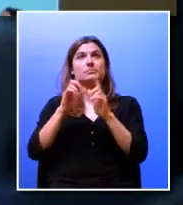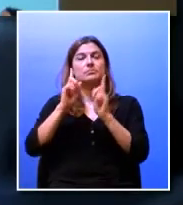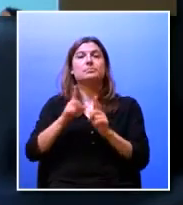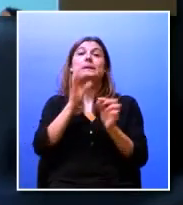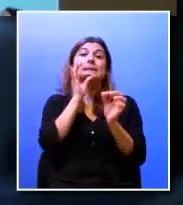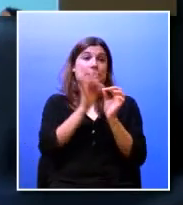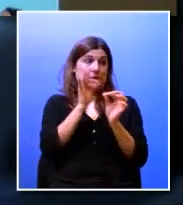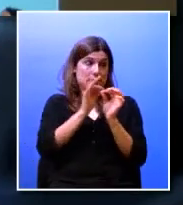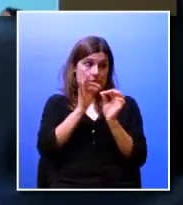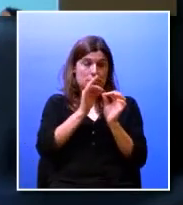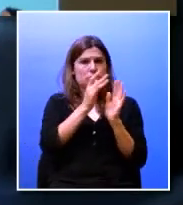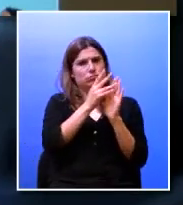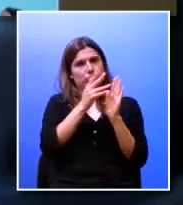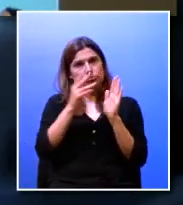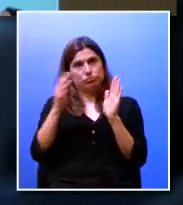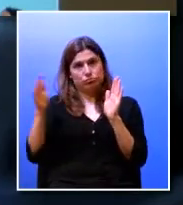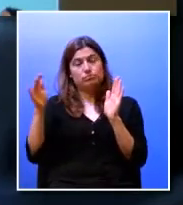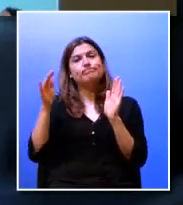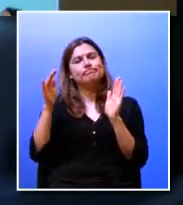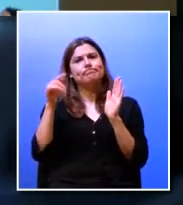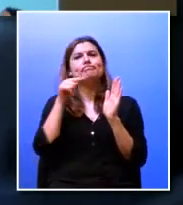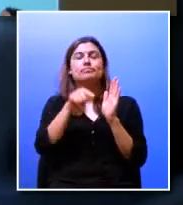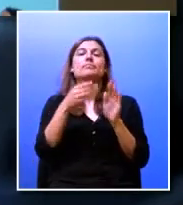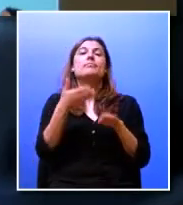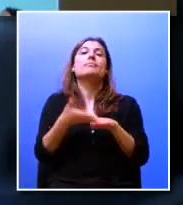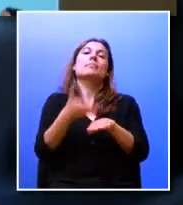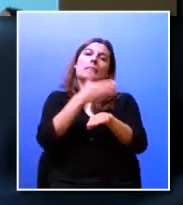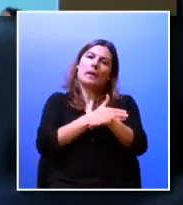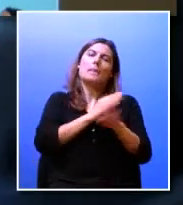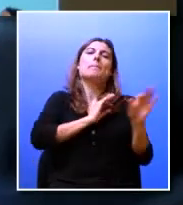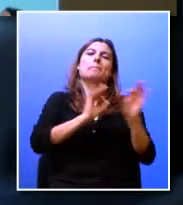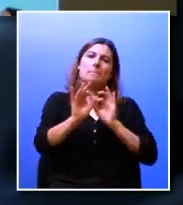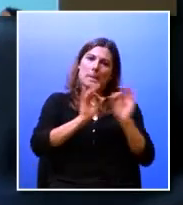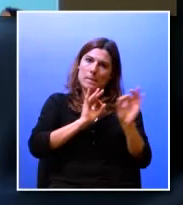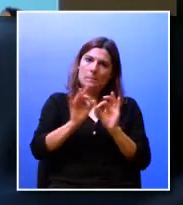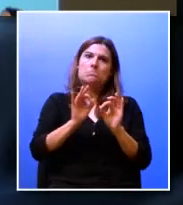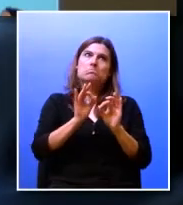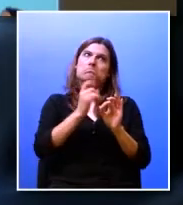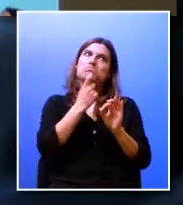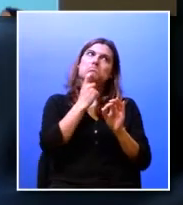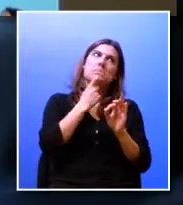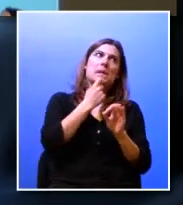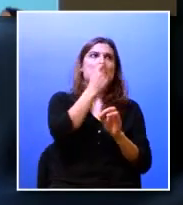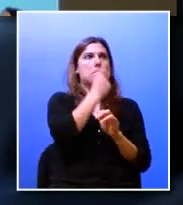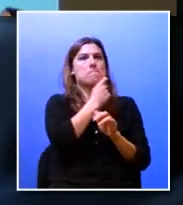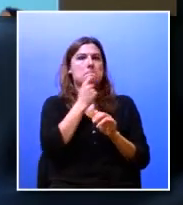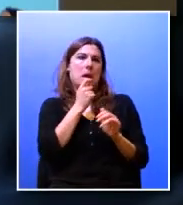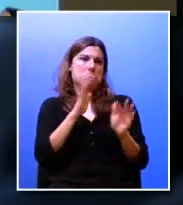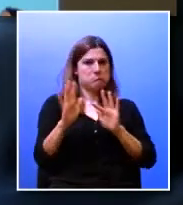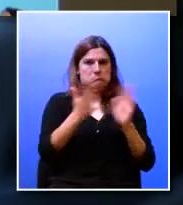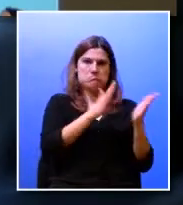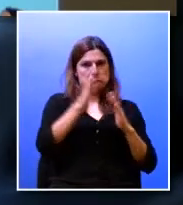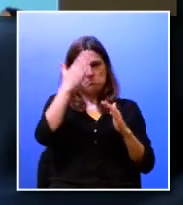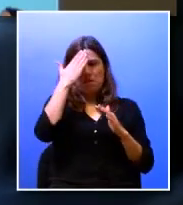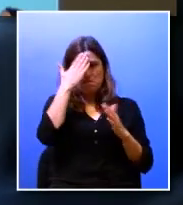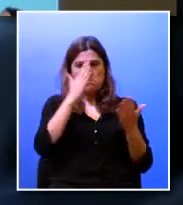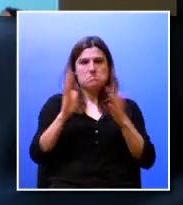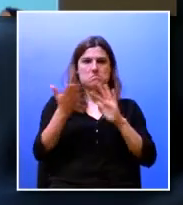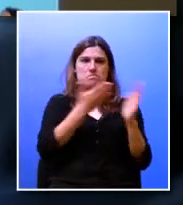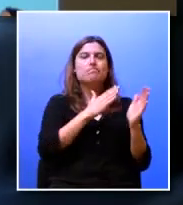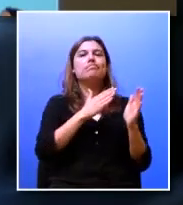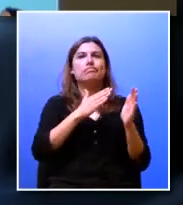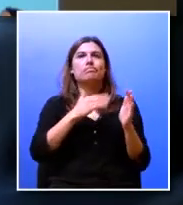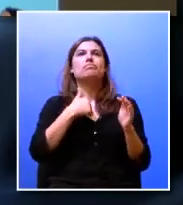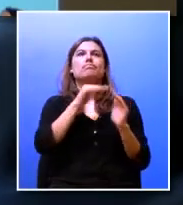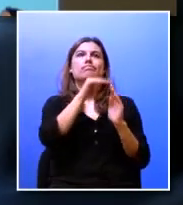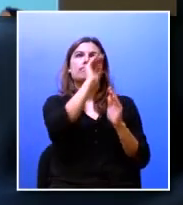é um processo que começa a ser preparado por abril maio ou seja onde nós começamos a abordar as